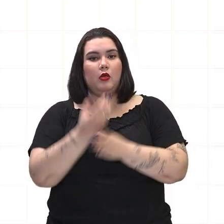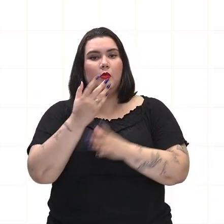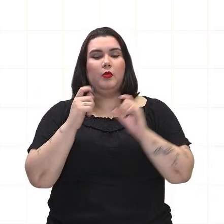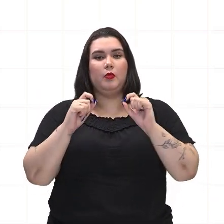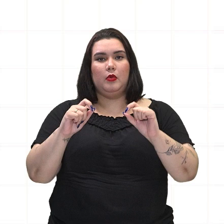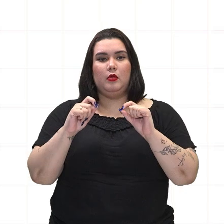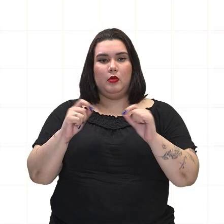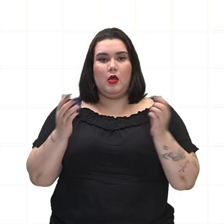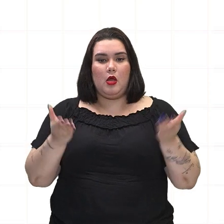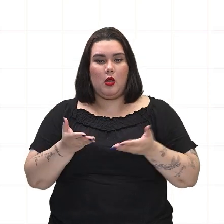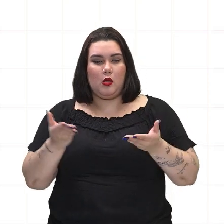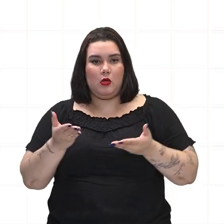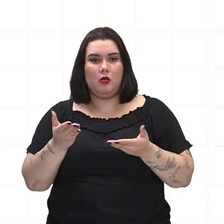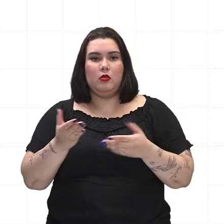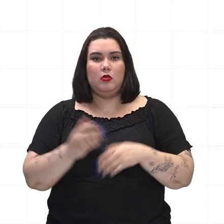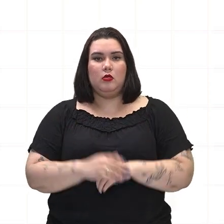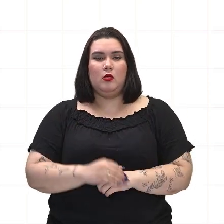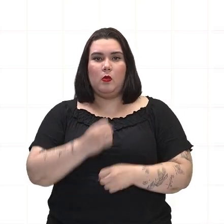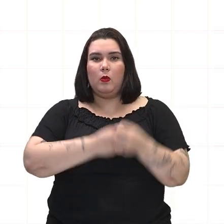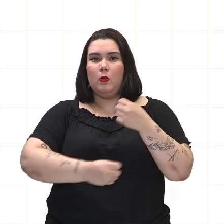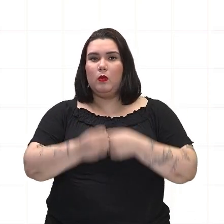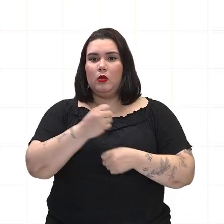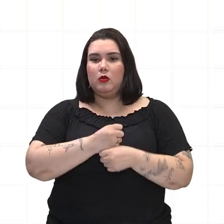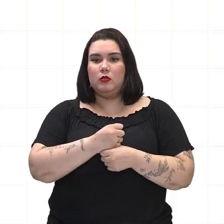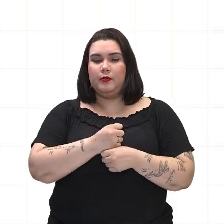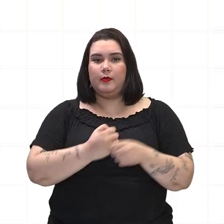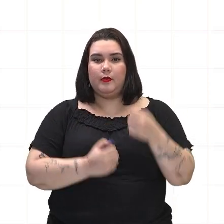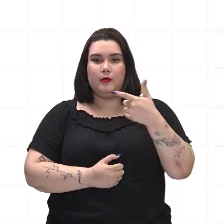agora, já em 2003,